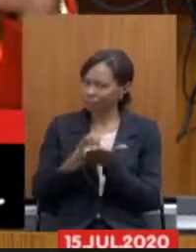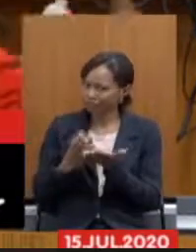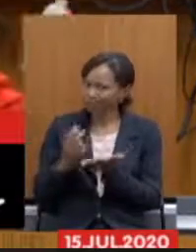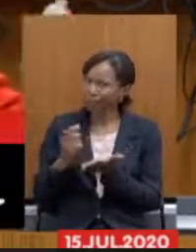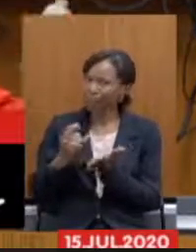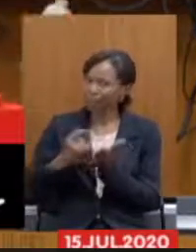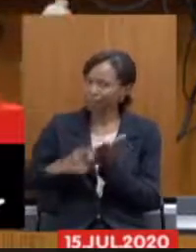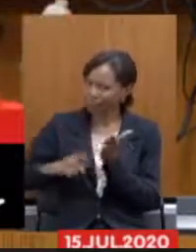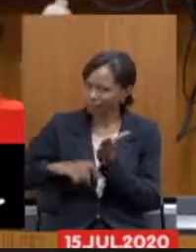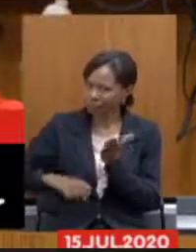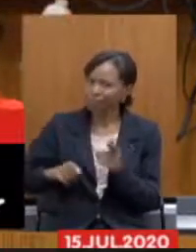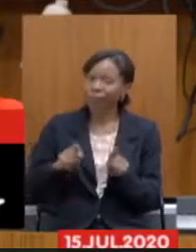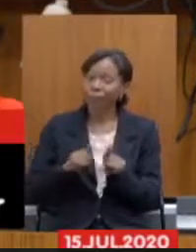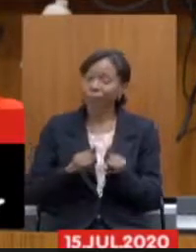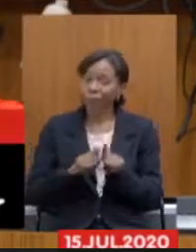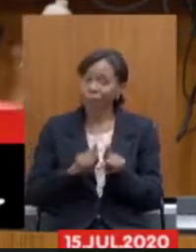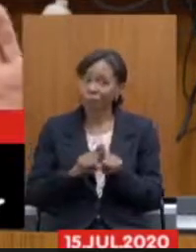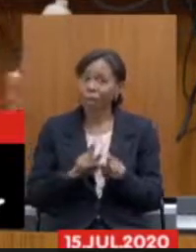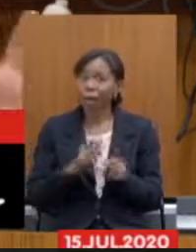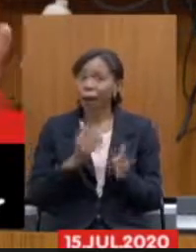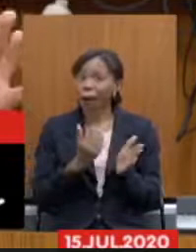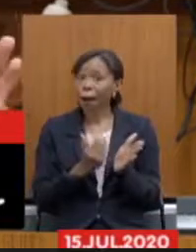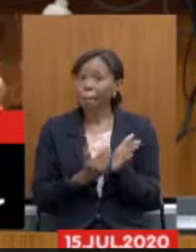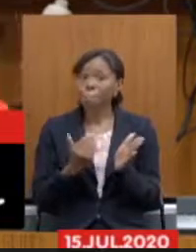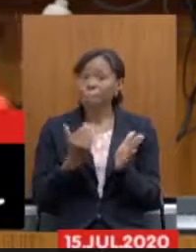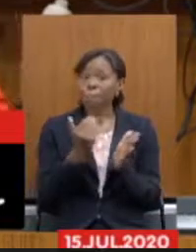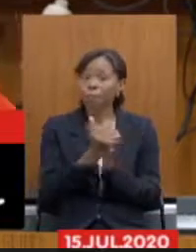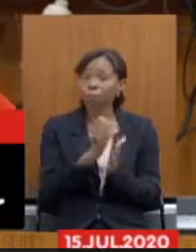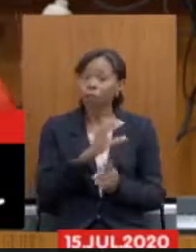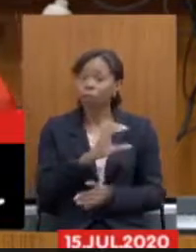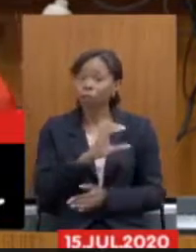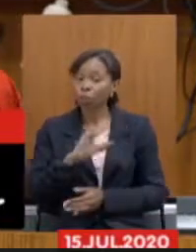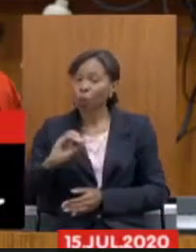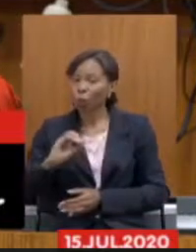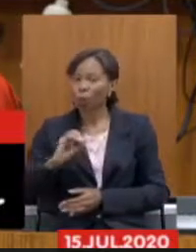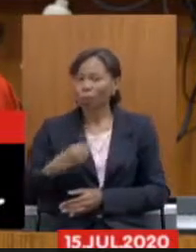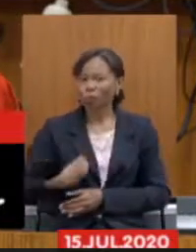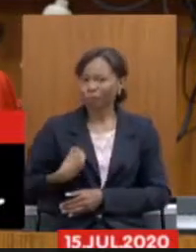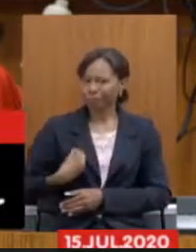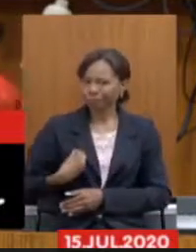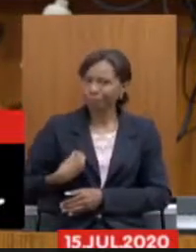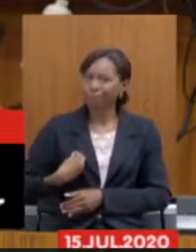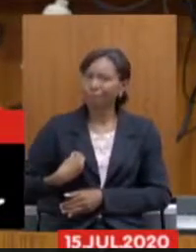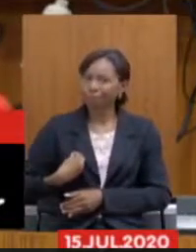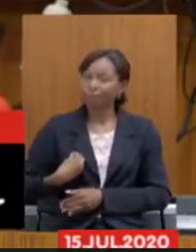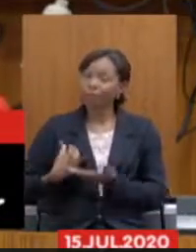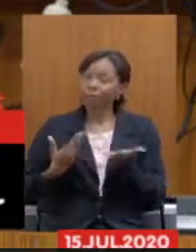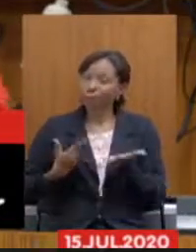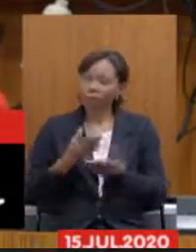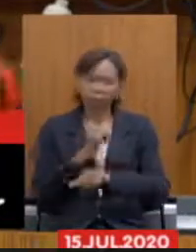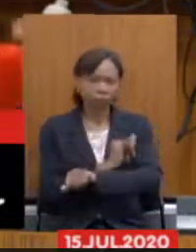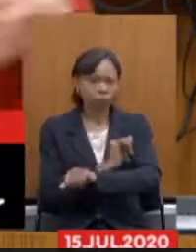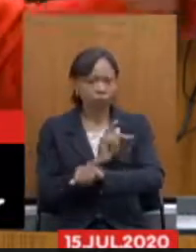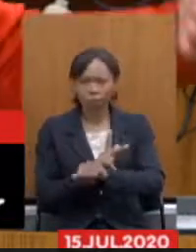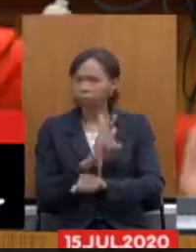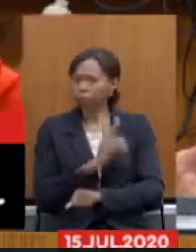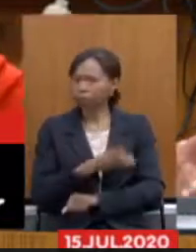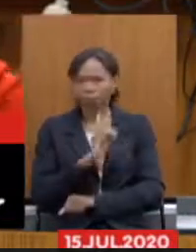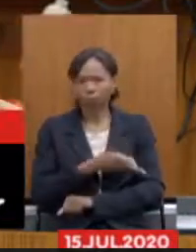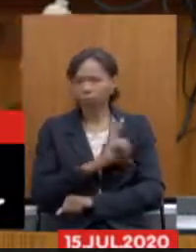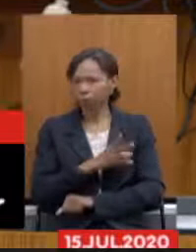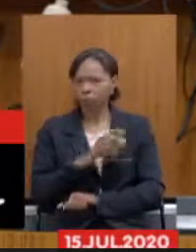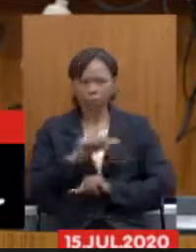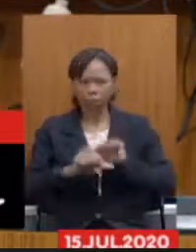aumento de coparticipação então é importante preservar o IPSENG como ele é e não há nada que explique a